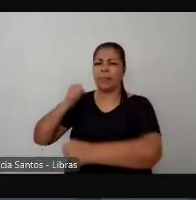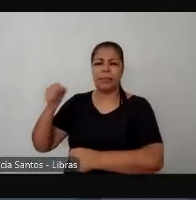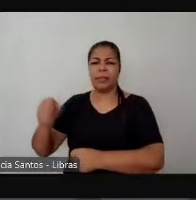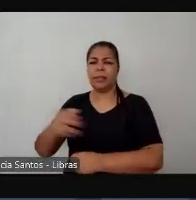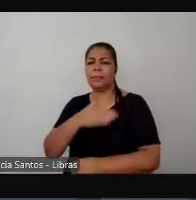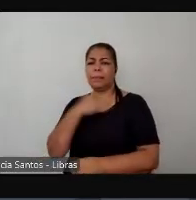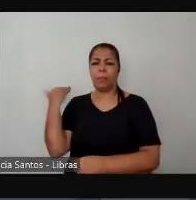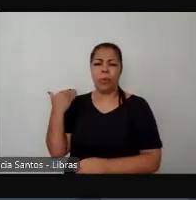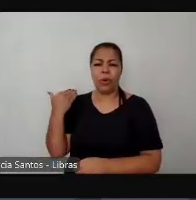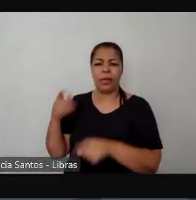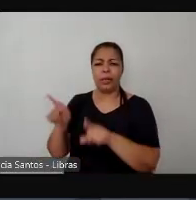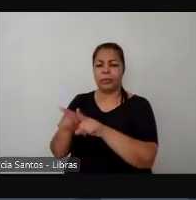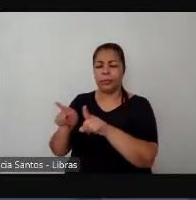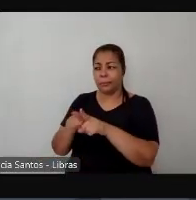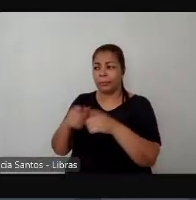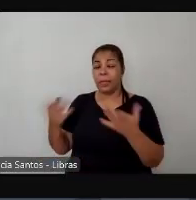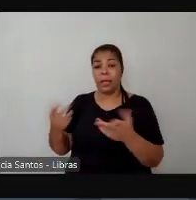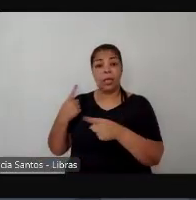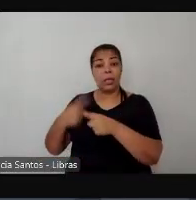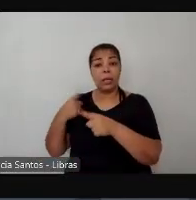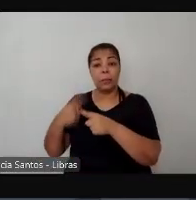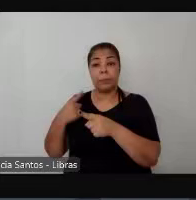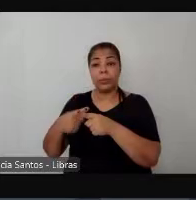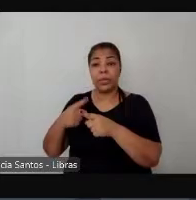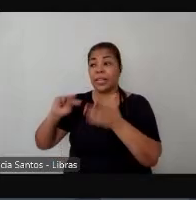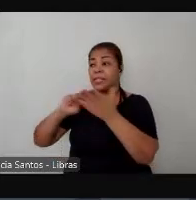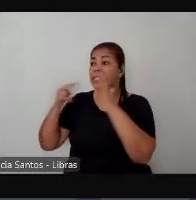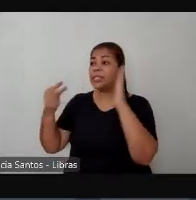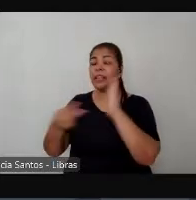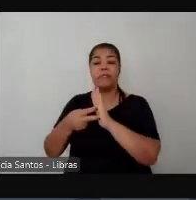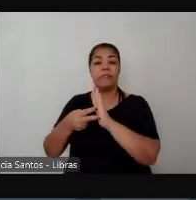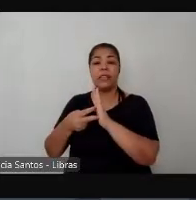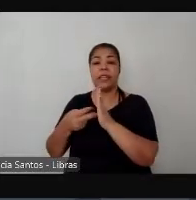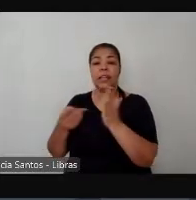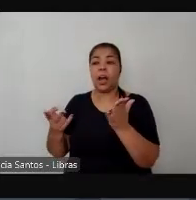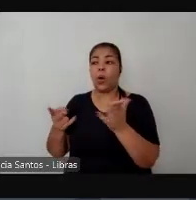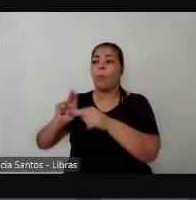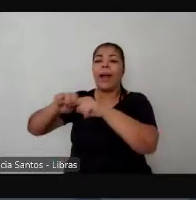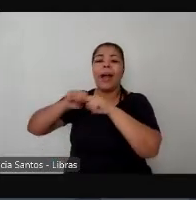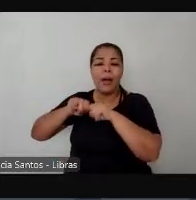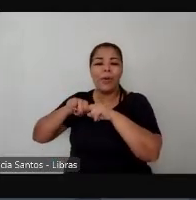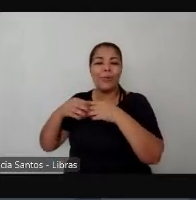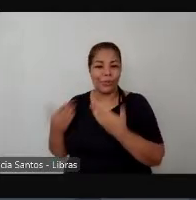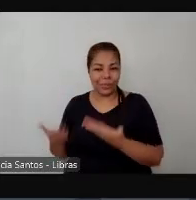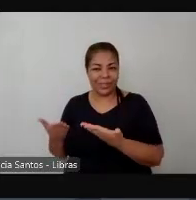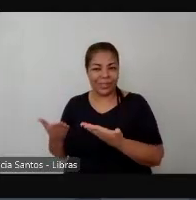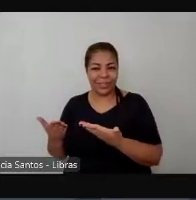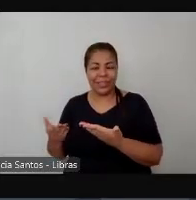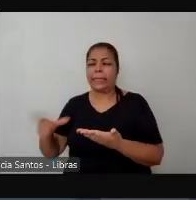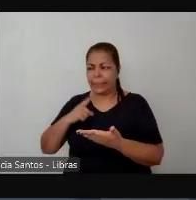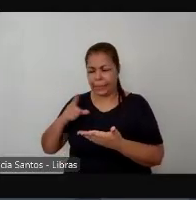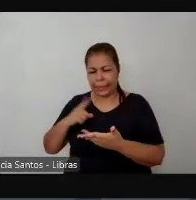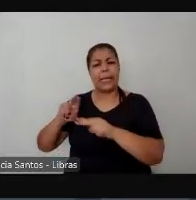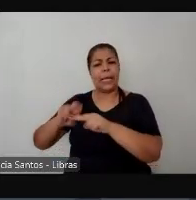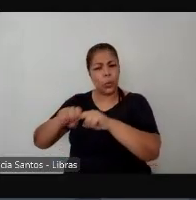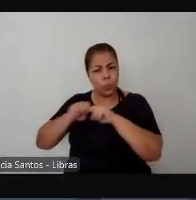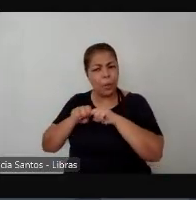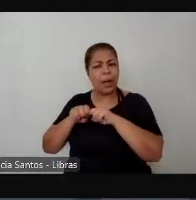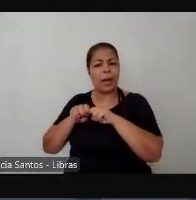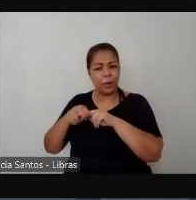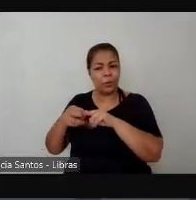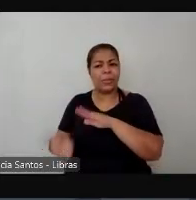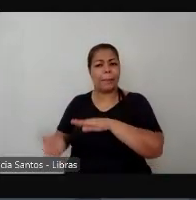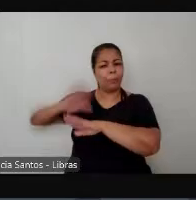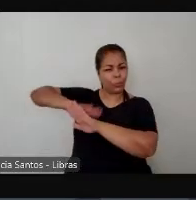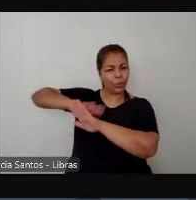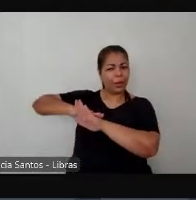coisa porque não é por nada existe uma causa nessas mortes existe uma causa dialogando por trás dessas mortes